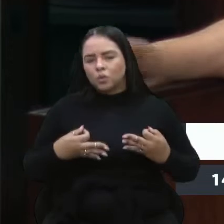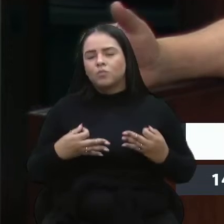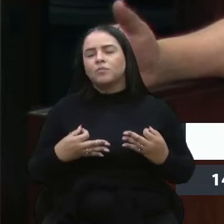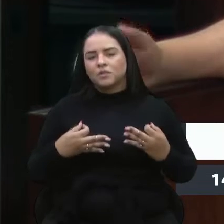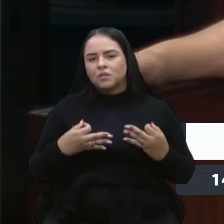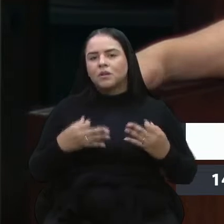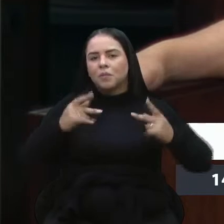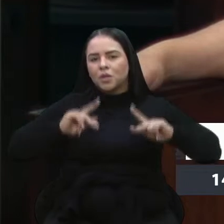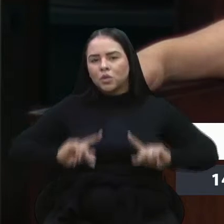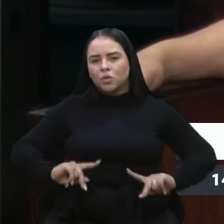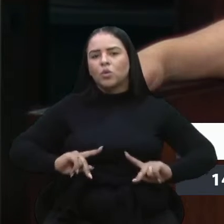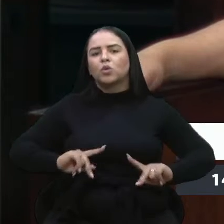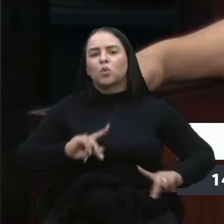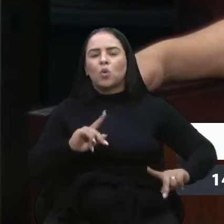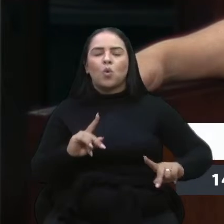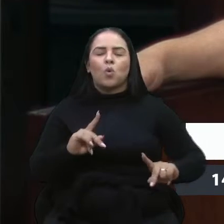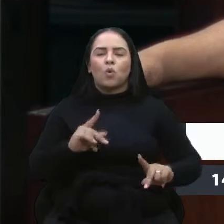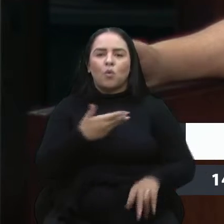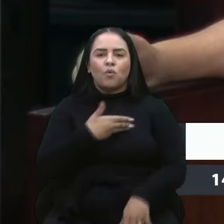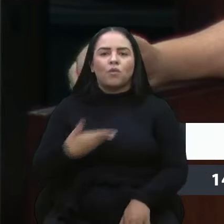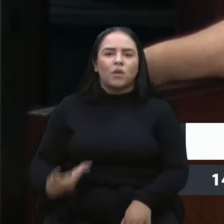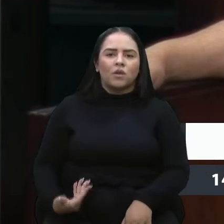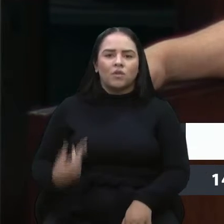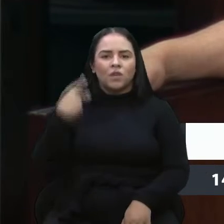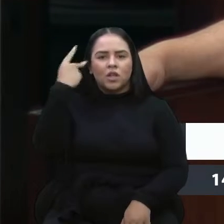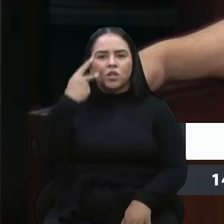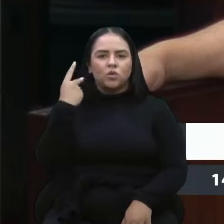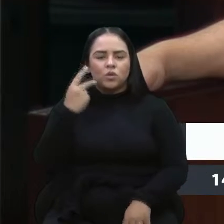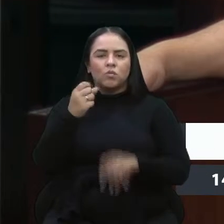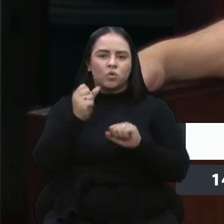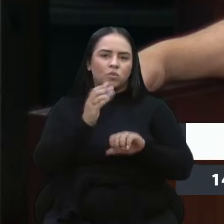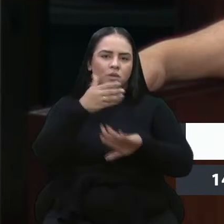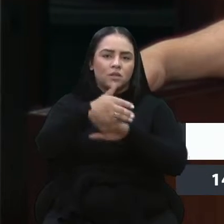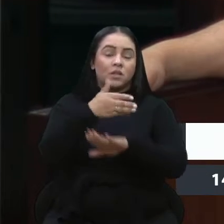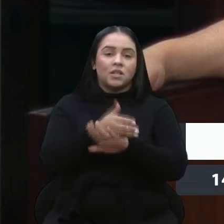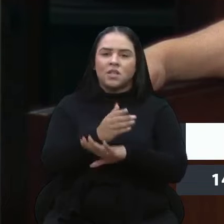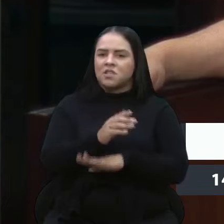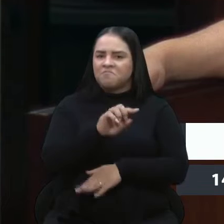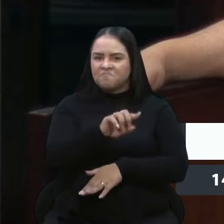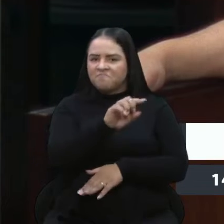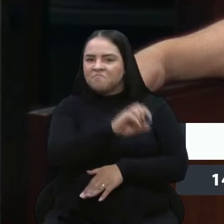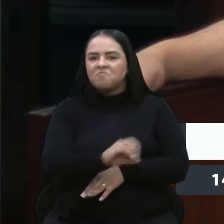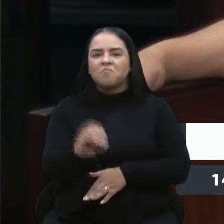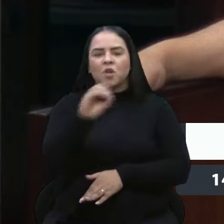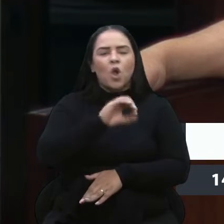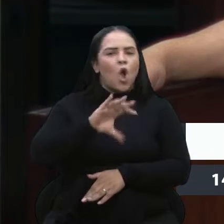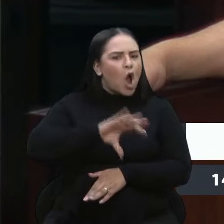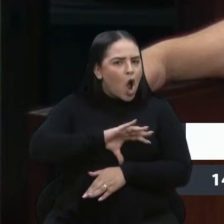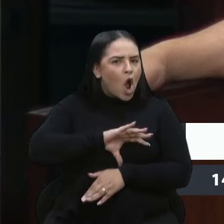puderam estar lá presentes e com um ato de grandiosidade, de coragem,